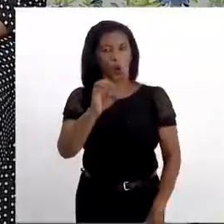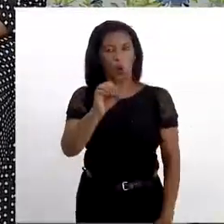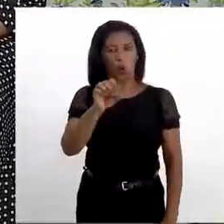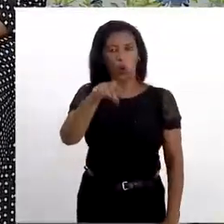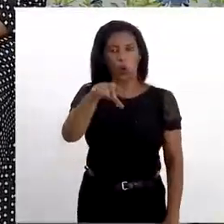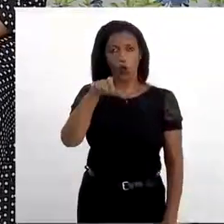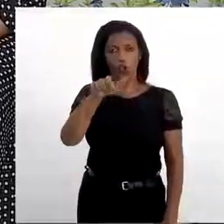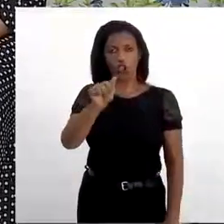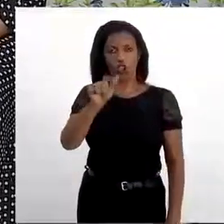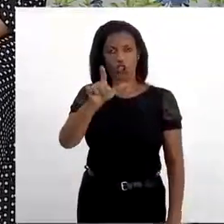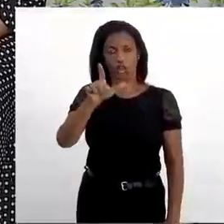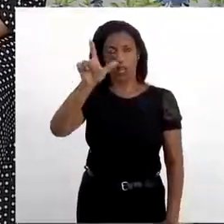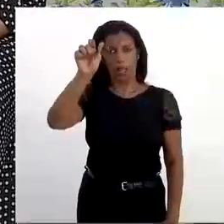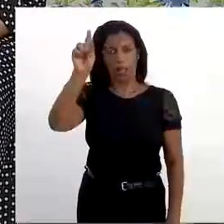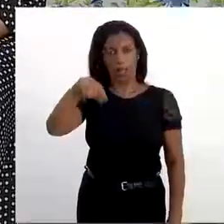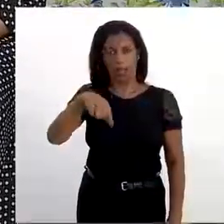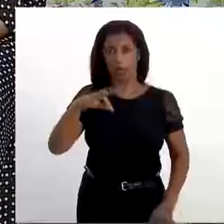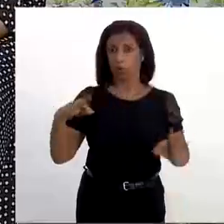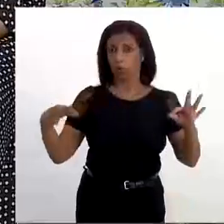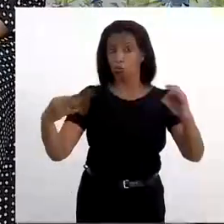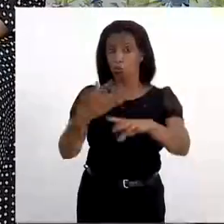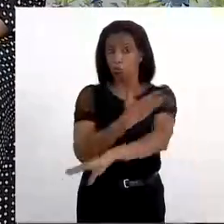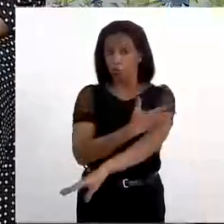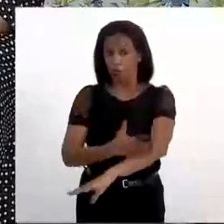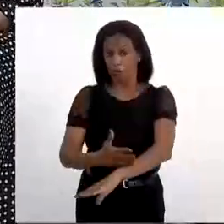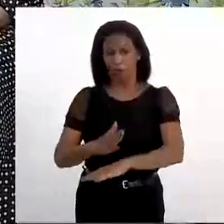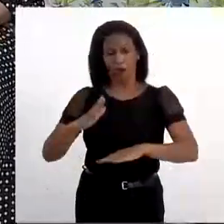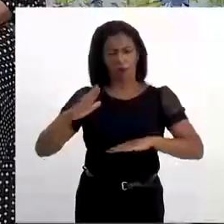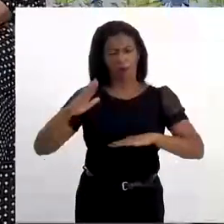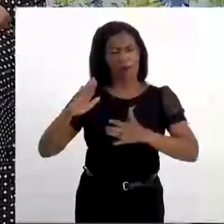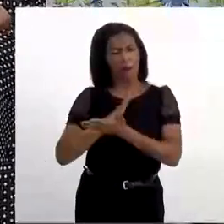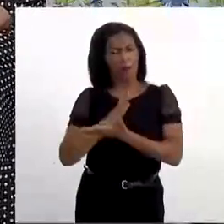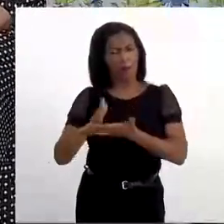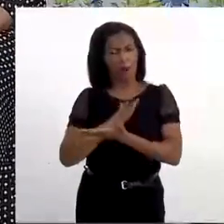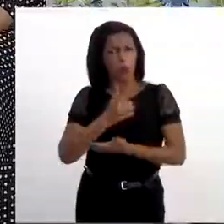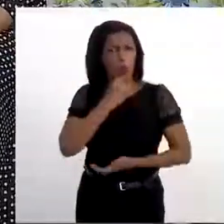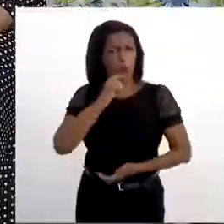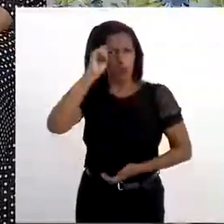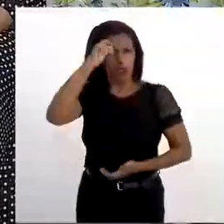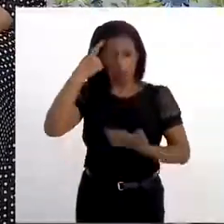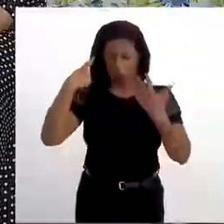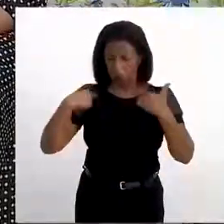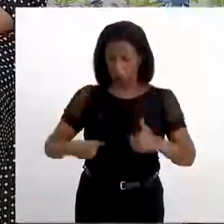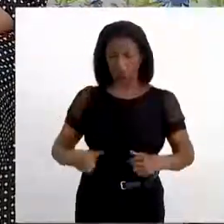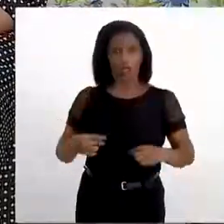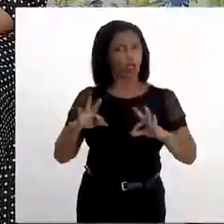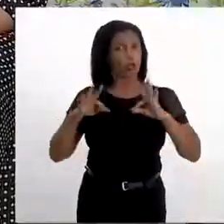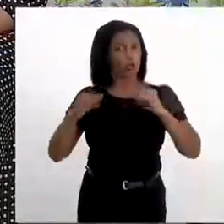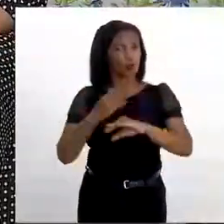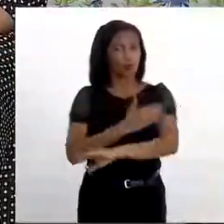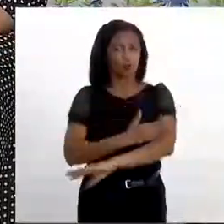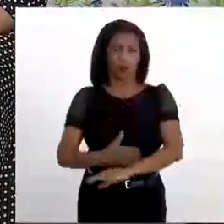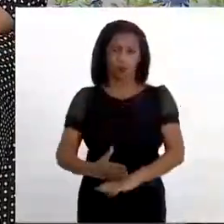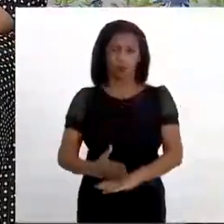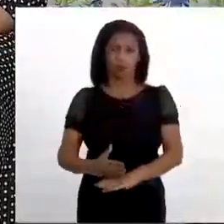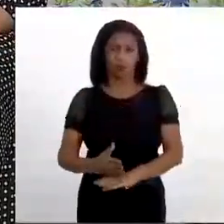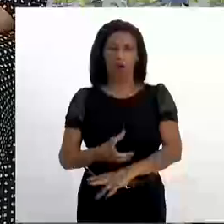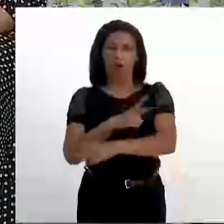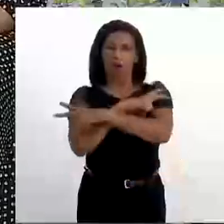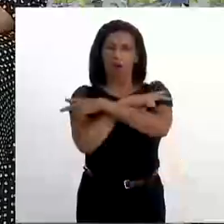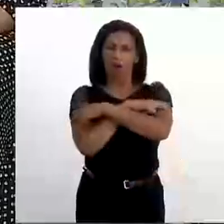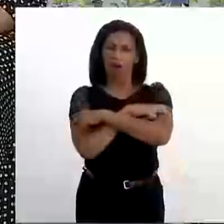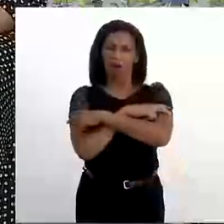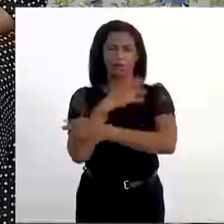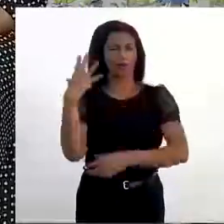da festa de Expo Religião. Todo mundo de branco. A maioria de nós negros e negras, né? E tudo de branco é muito lindo. O